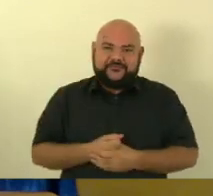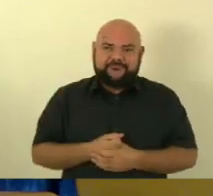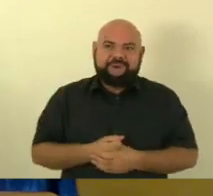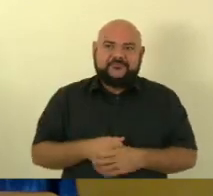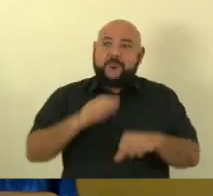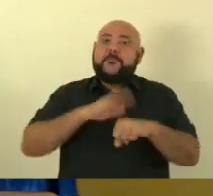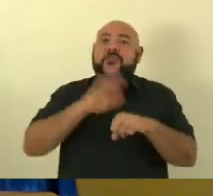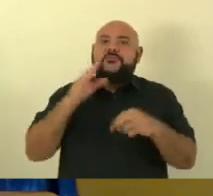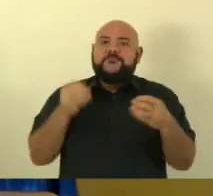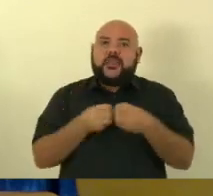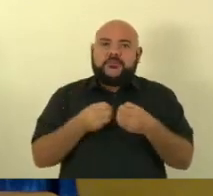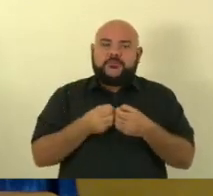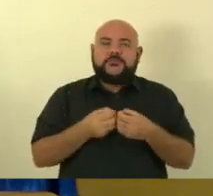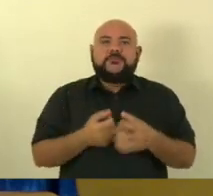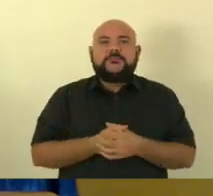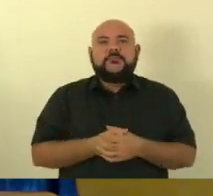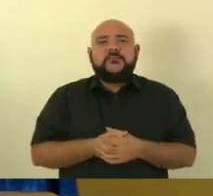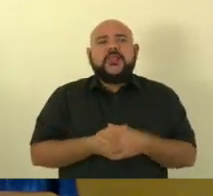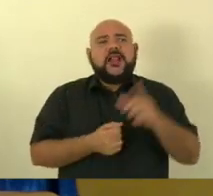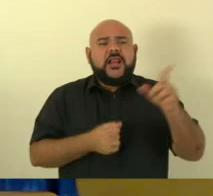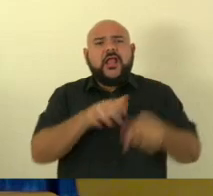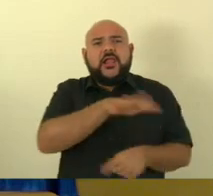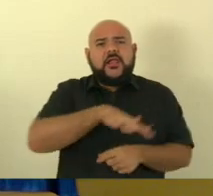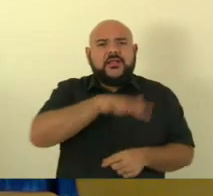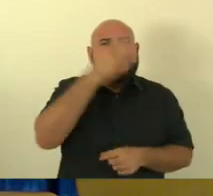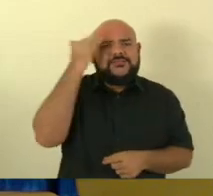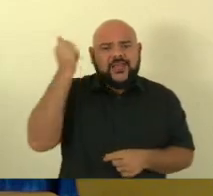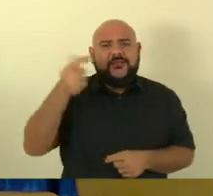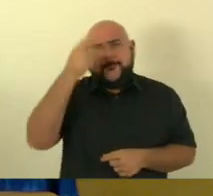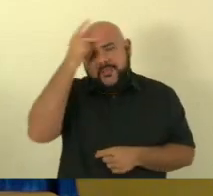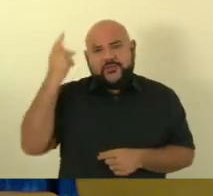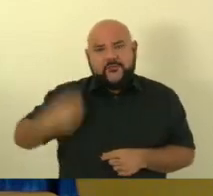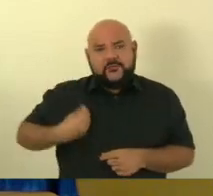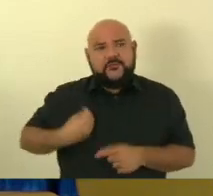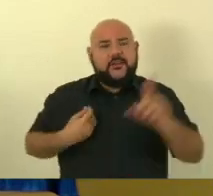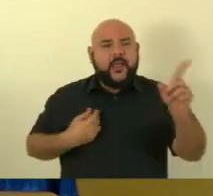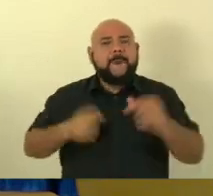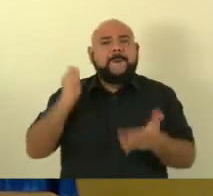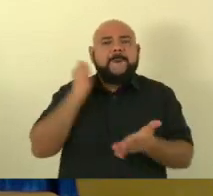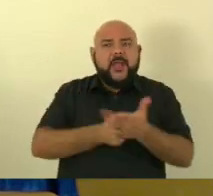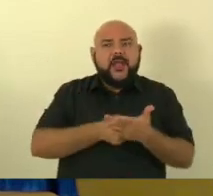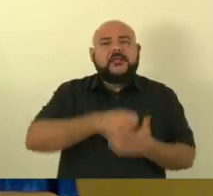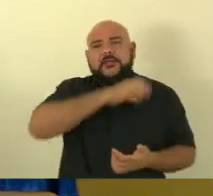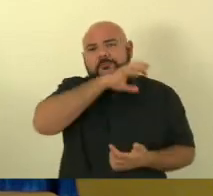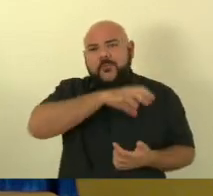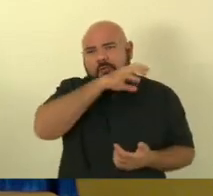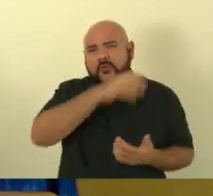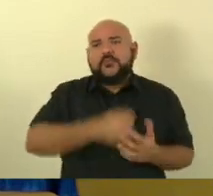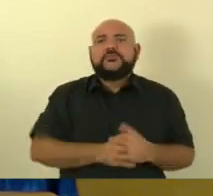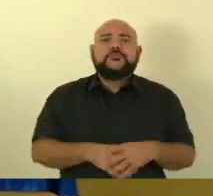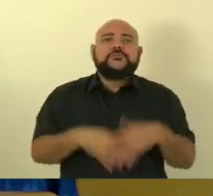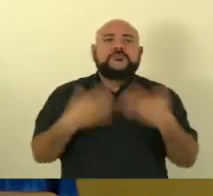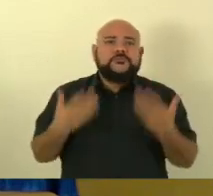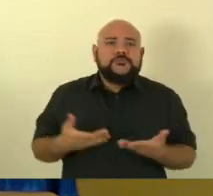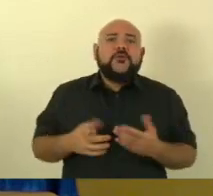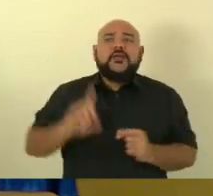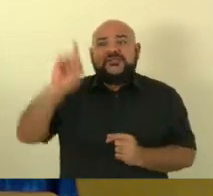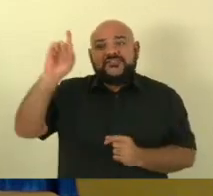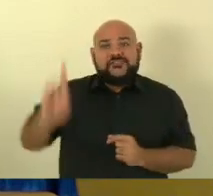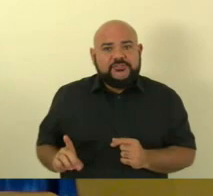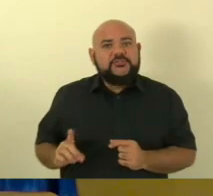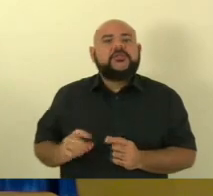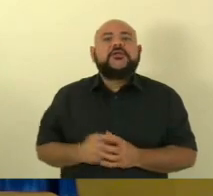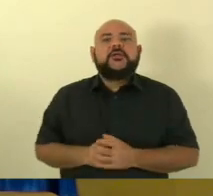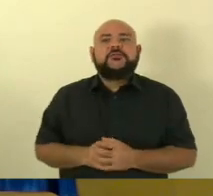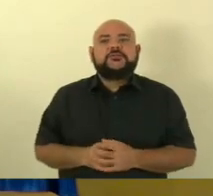todos ali pagam seus impostos e tem o direito de que o Estado faça a promoção da saúde